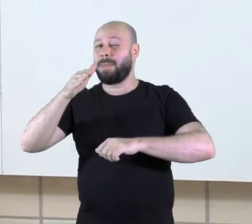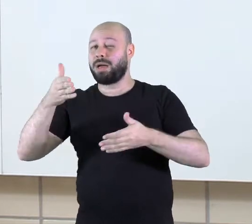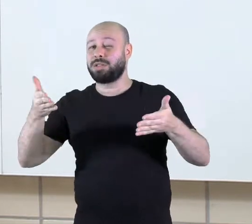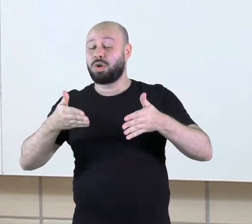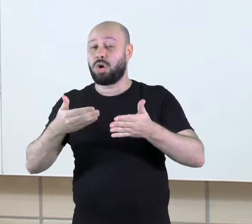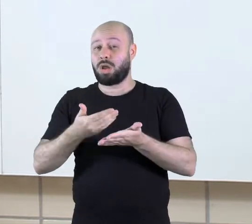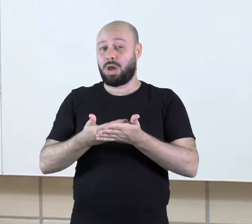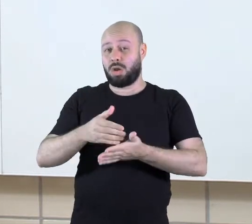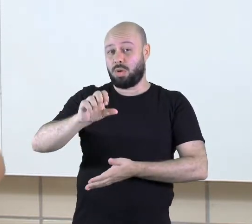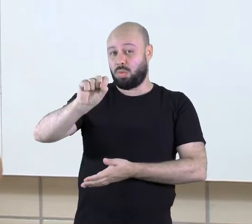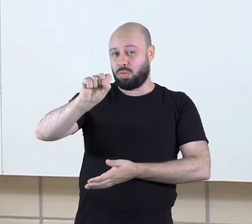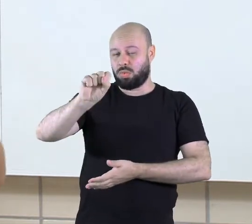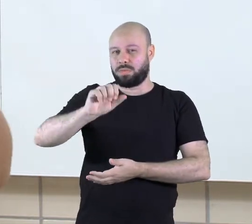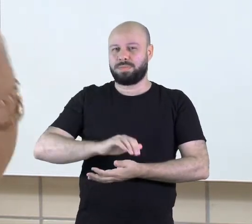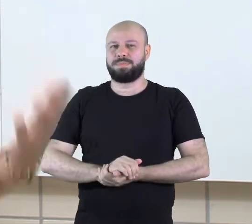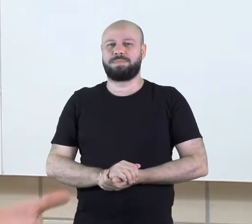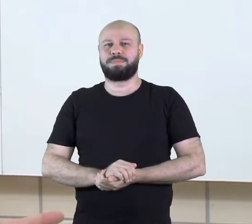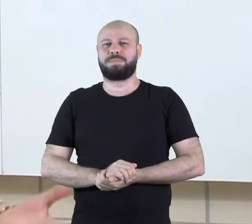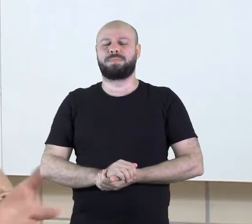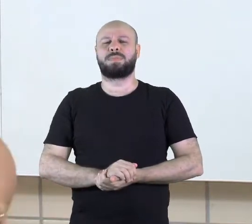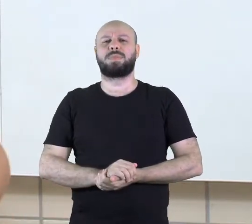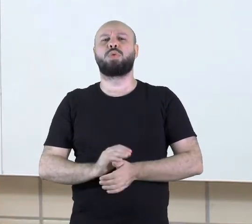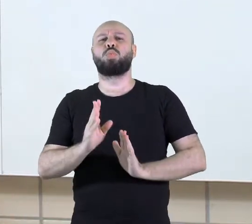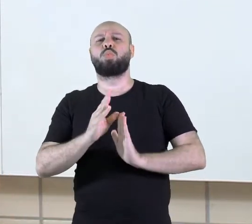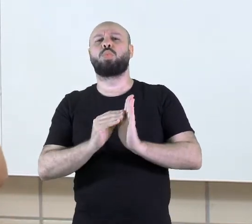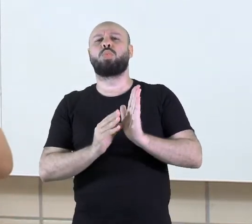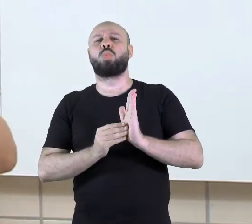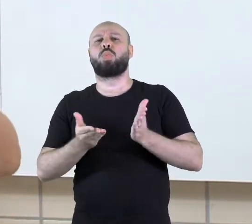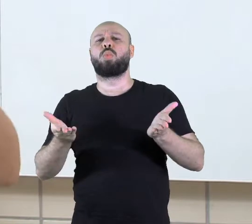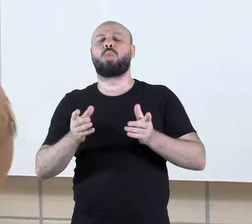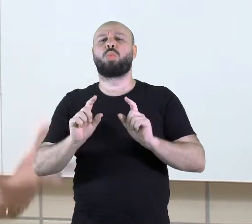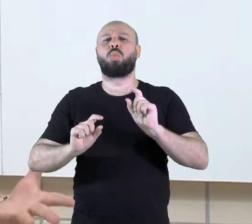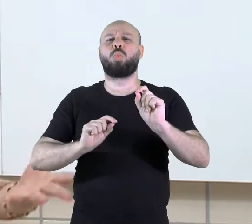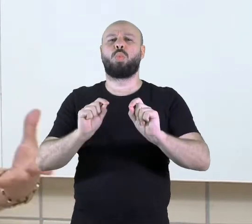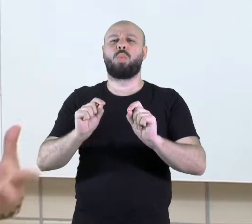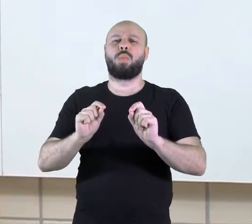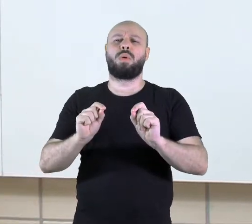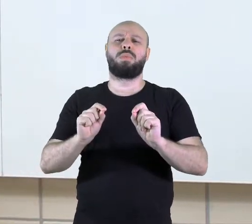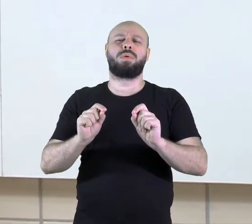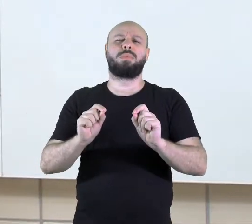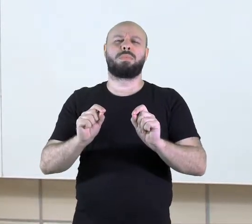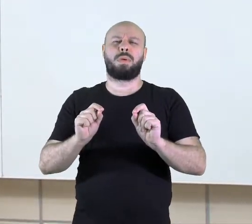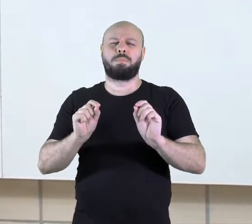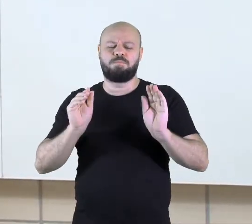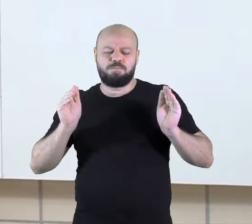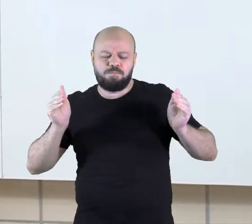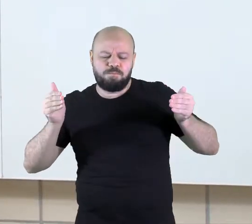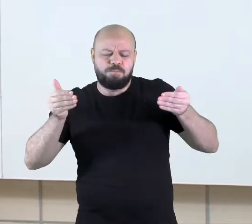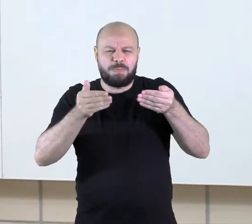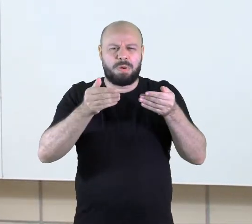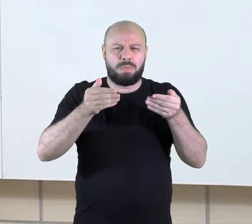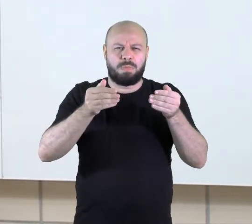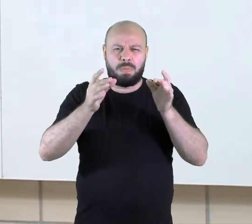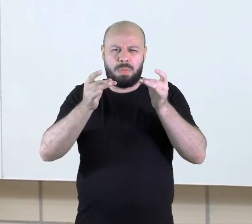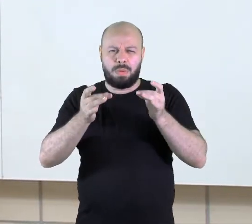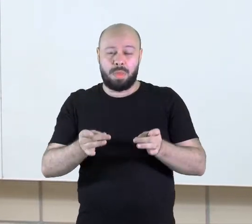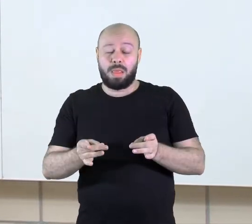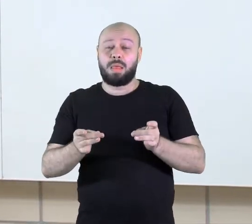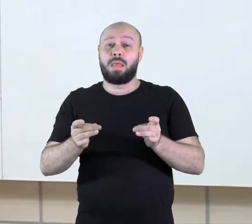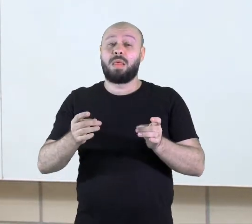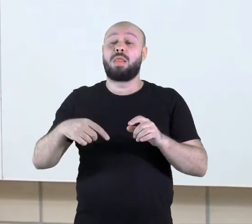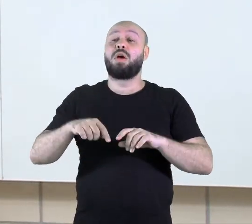8. O nosso conteúdo hoje é um conteúdo bem específico que fala a respeito da nossa